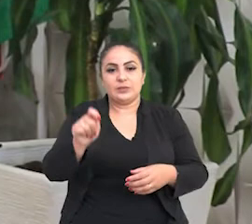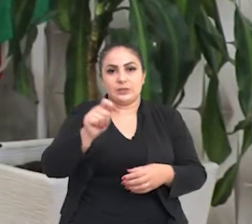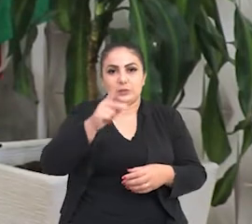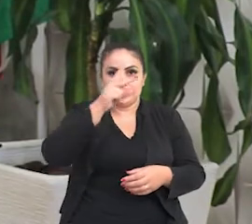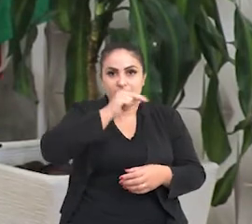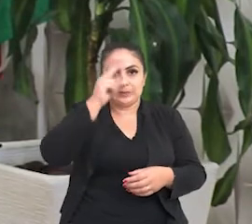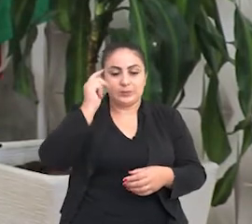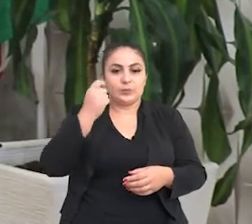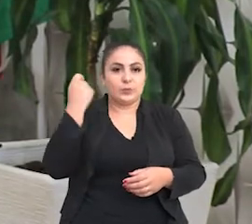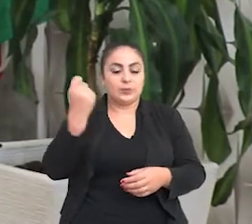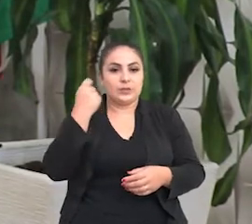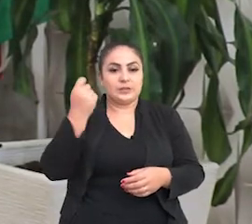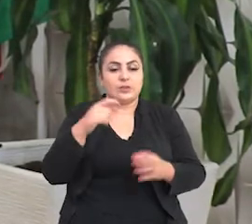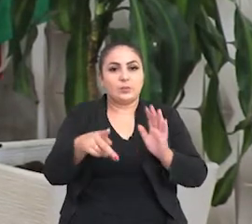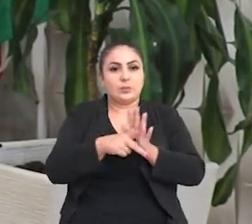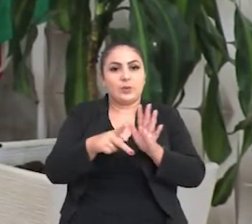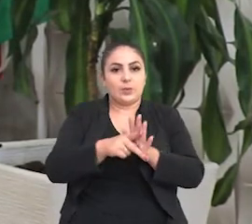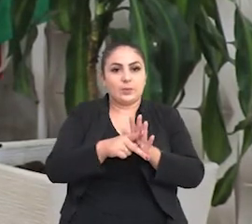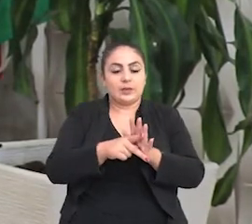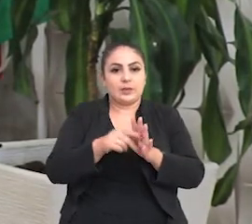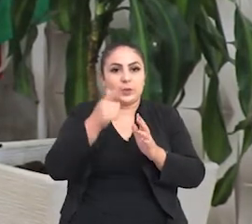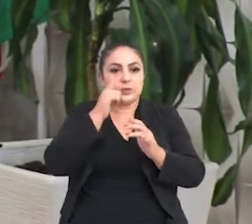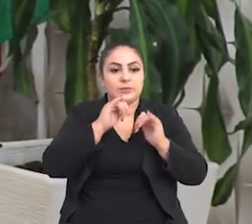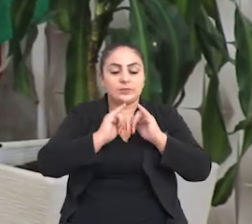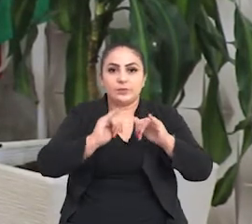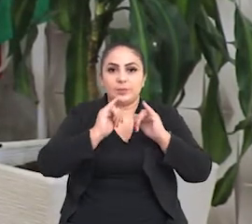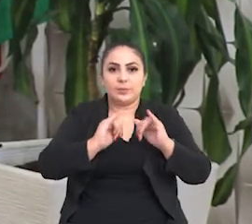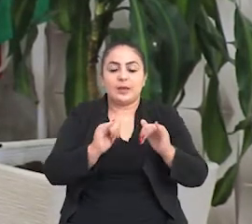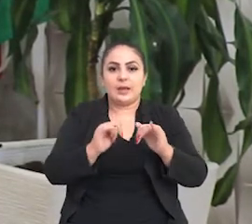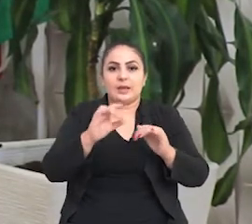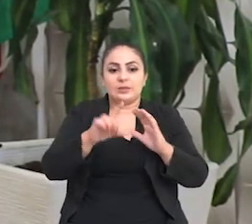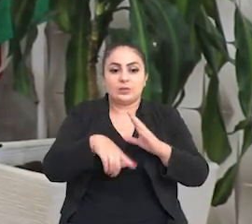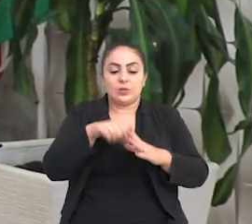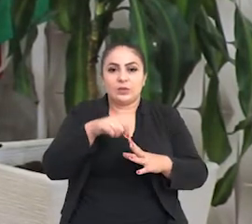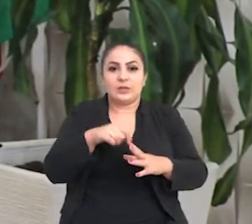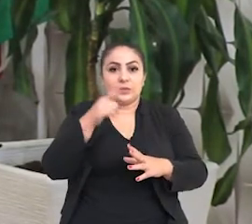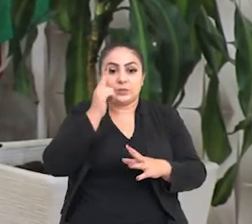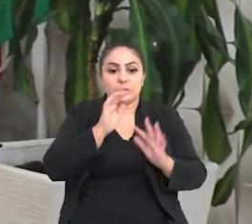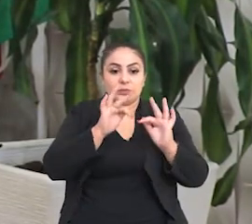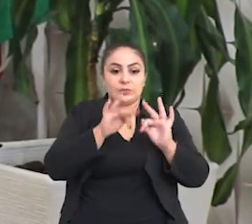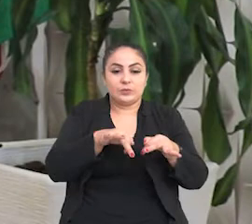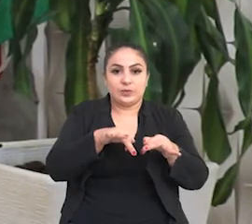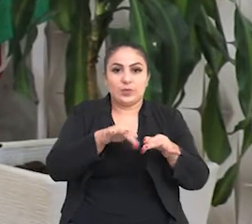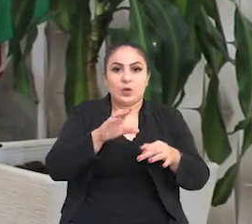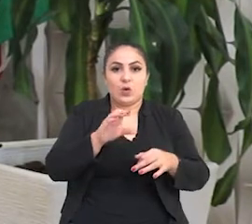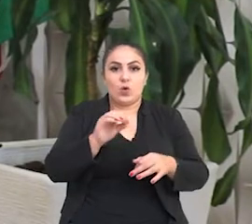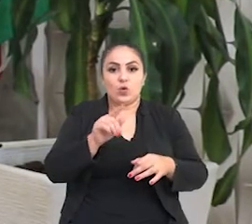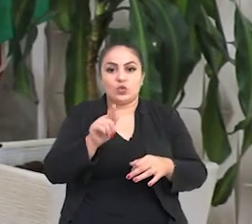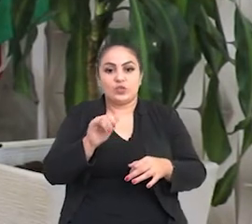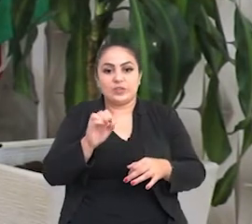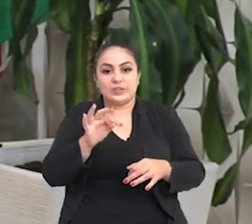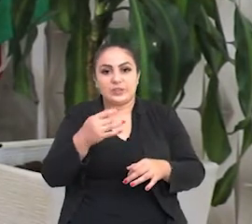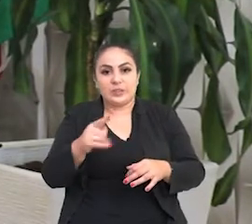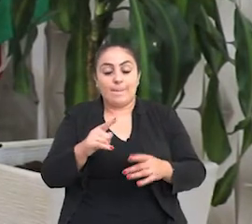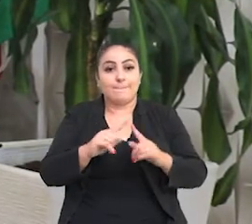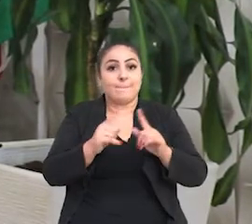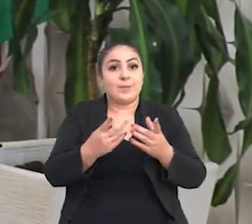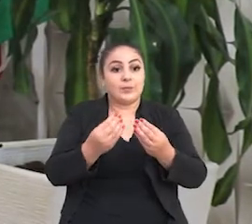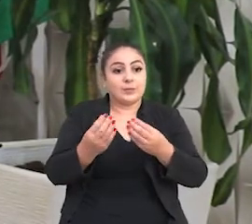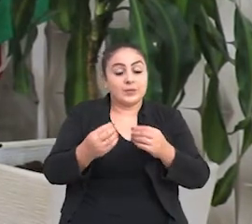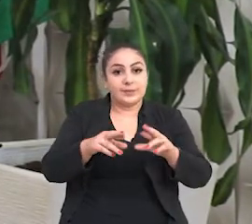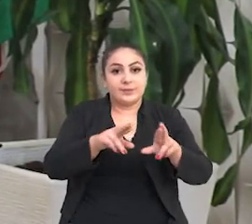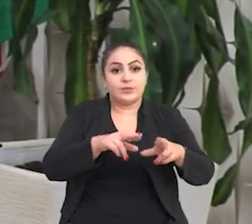de municípios do Rio Grande do Sul para comunicar a decisão de acabar com a cogestão. Embora